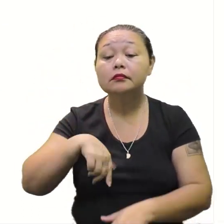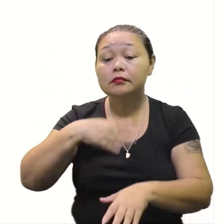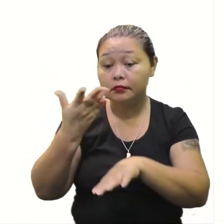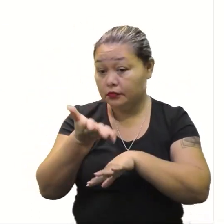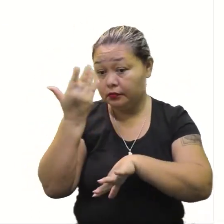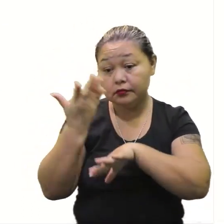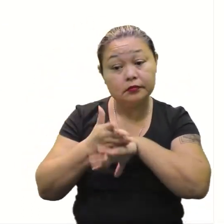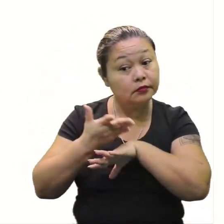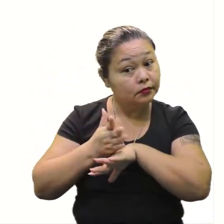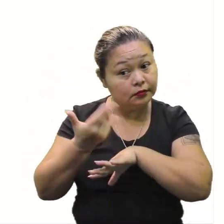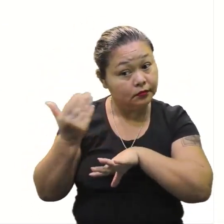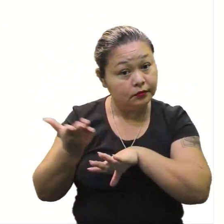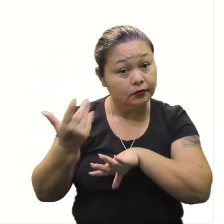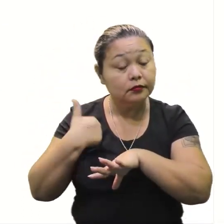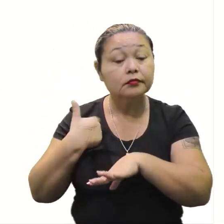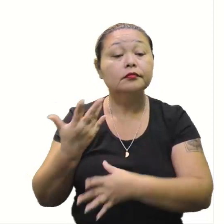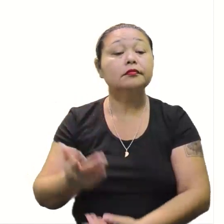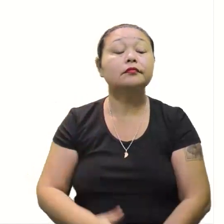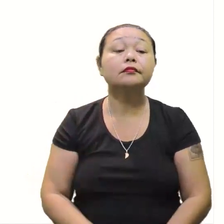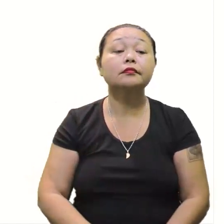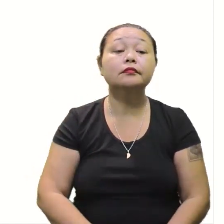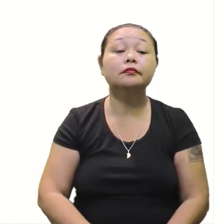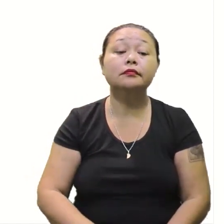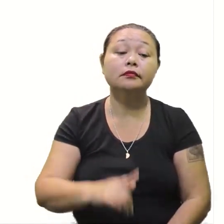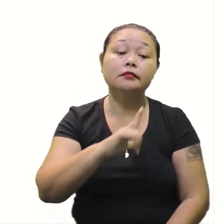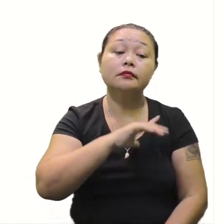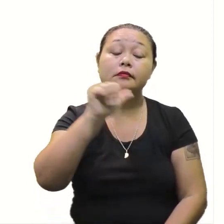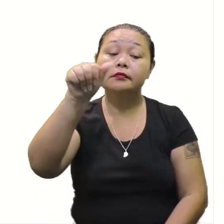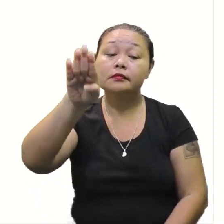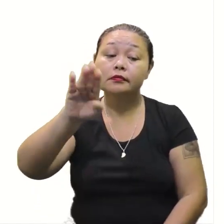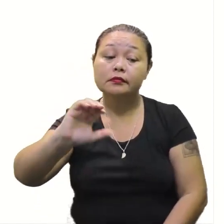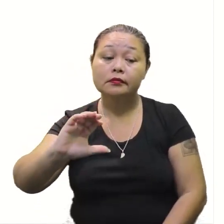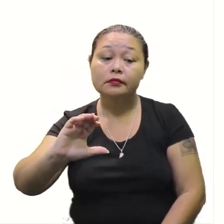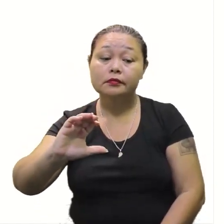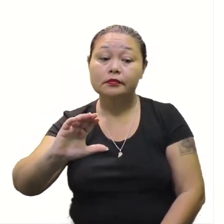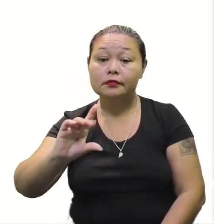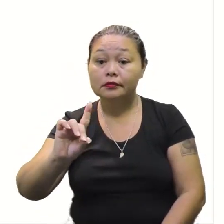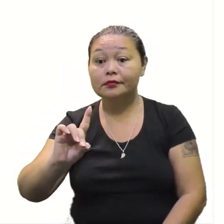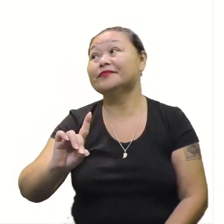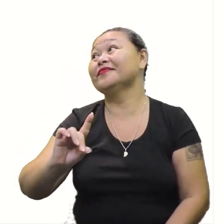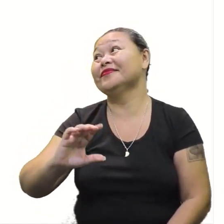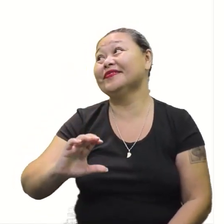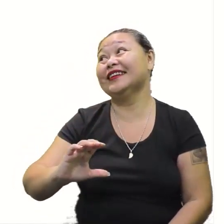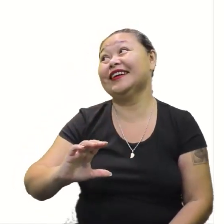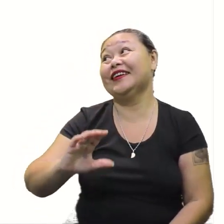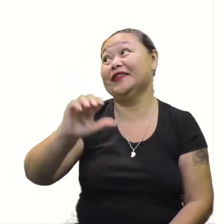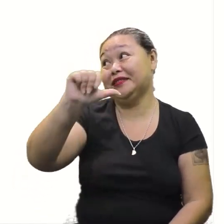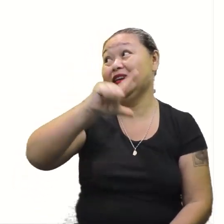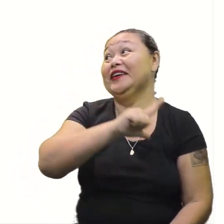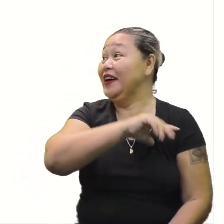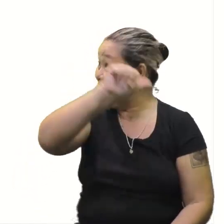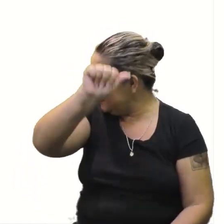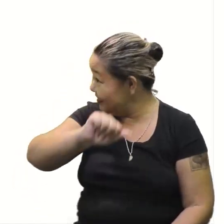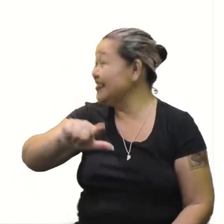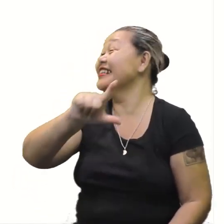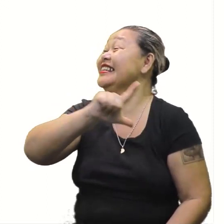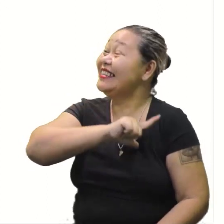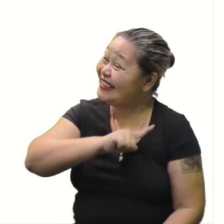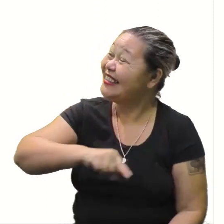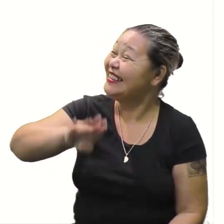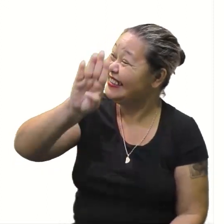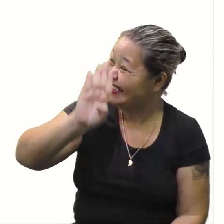praticar agora. Vamos determinar aqui, vamos ver. Temos letra A, B, C e D. Temos a letra A.